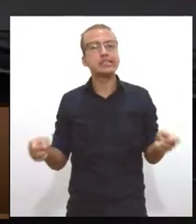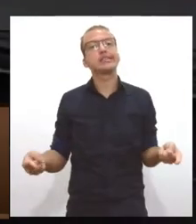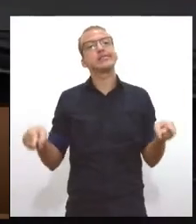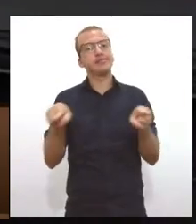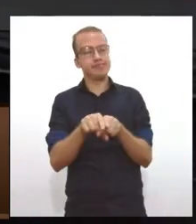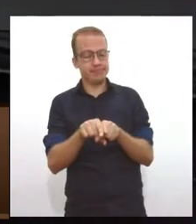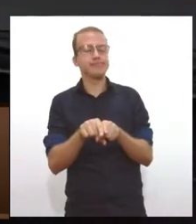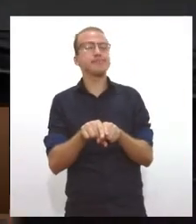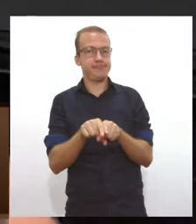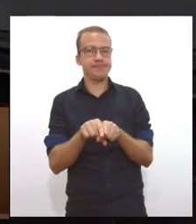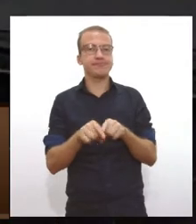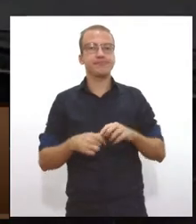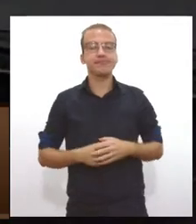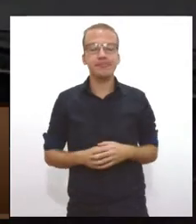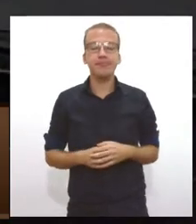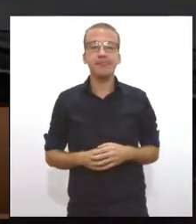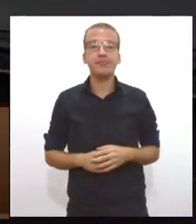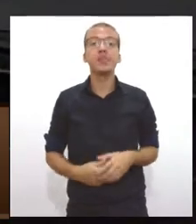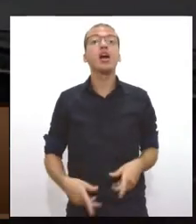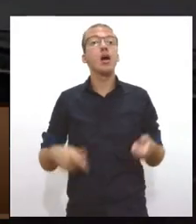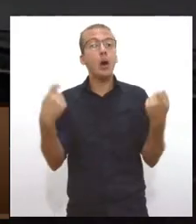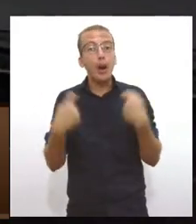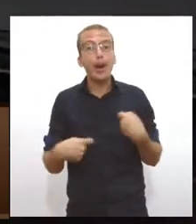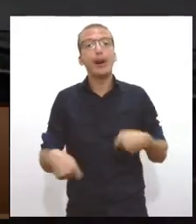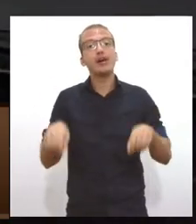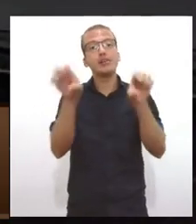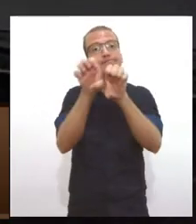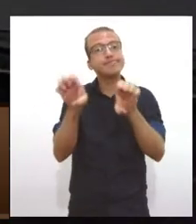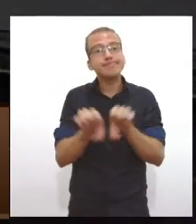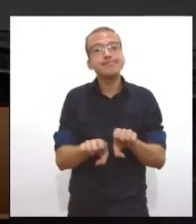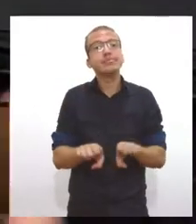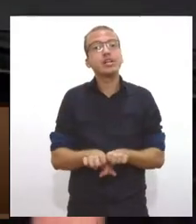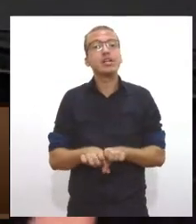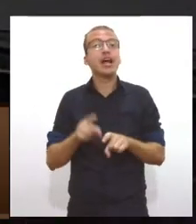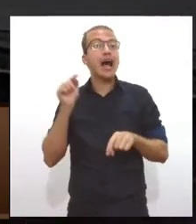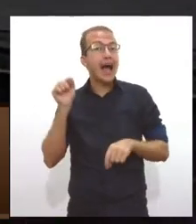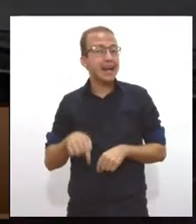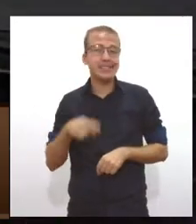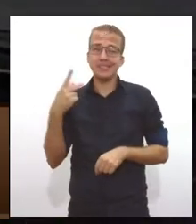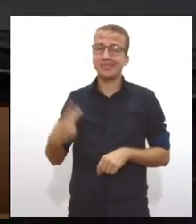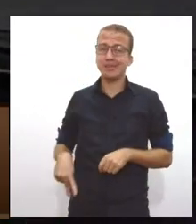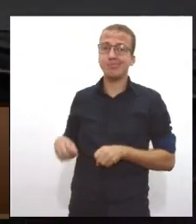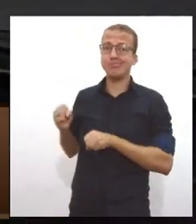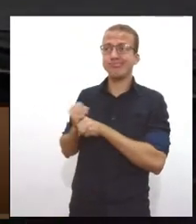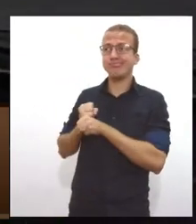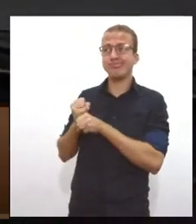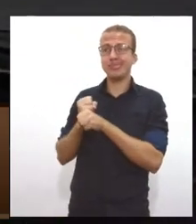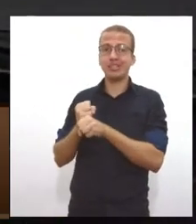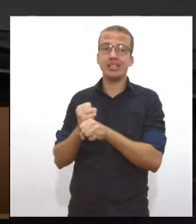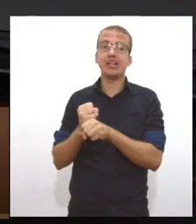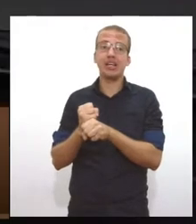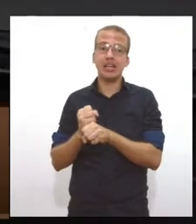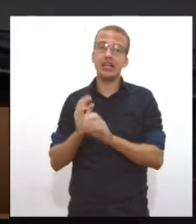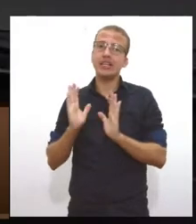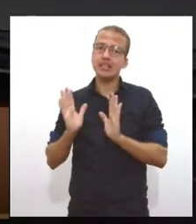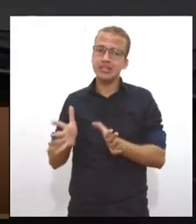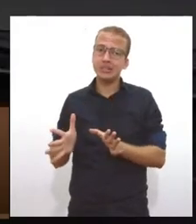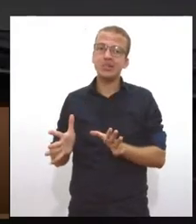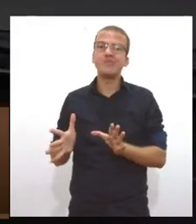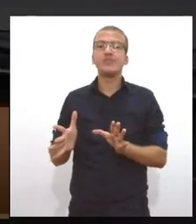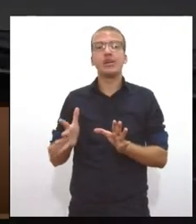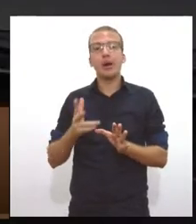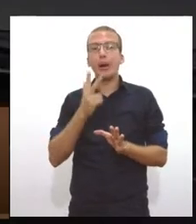E, para isso, a gente precisa de uma estruturação que, no Brasil, ao longo dos anos, tem se reduzido cada vez mais. O subcateamento da política